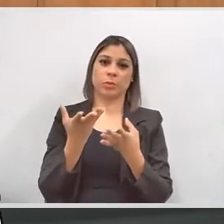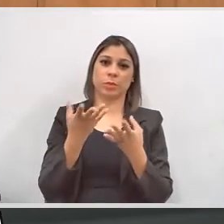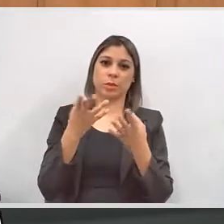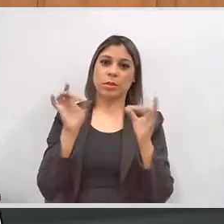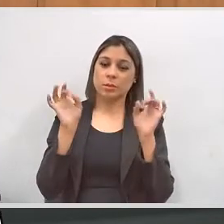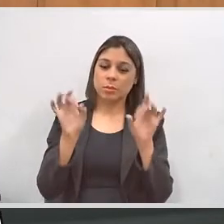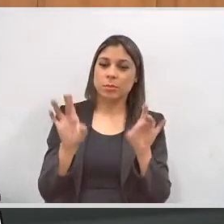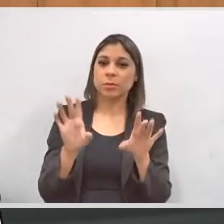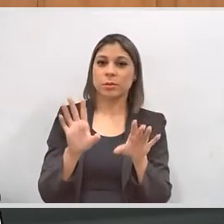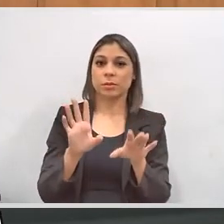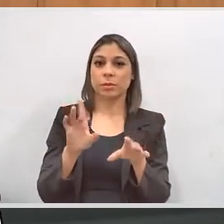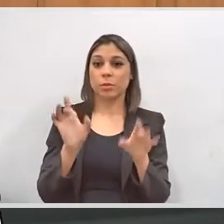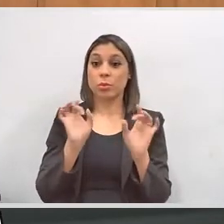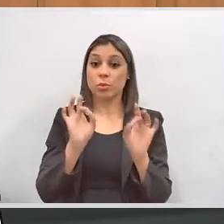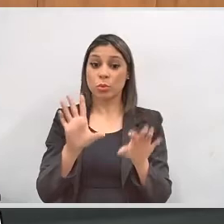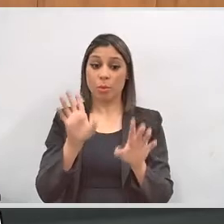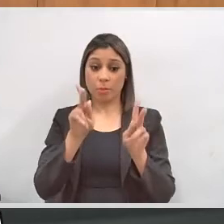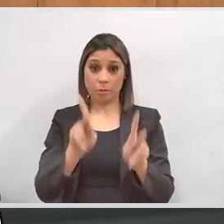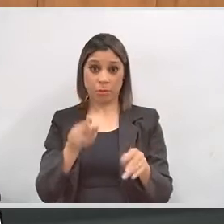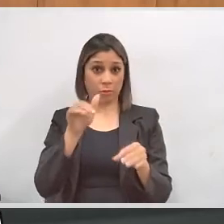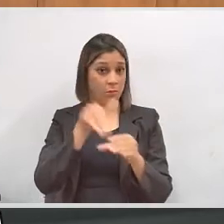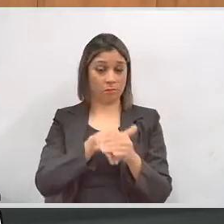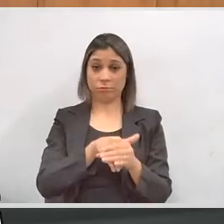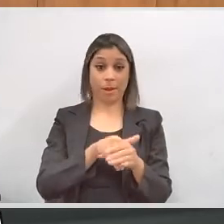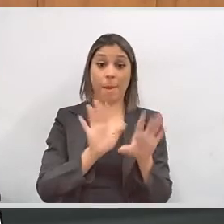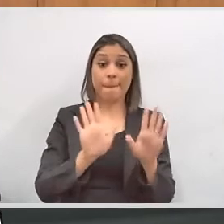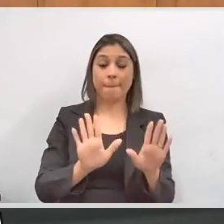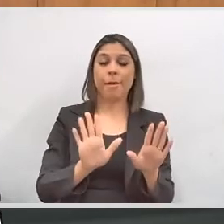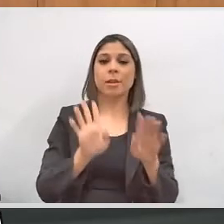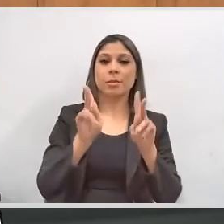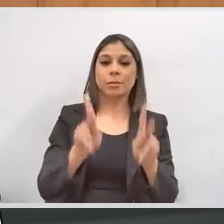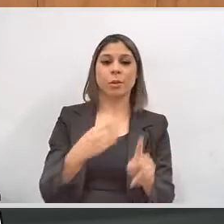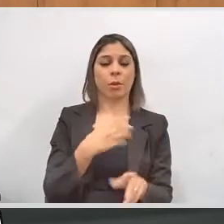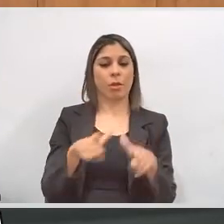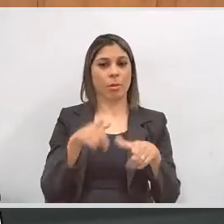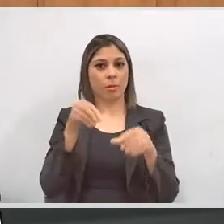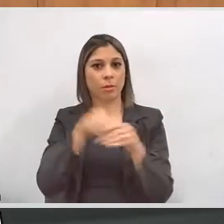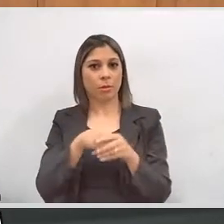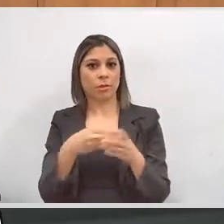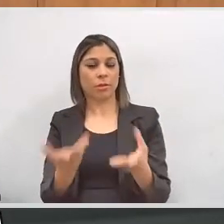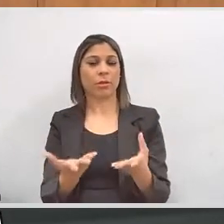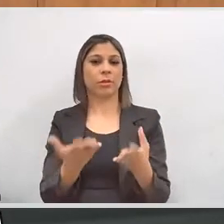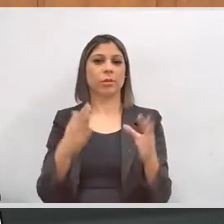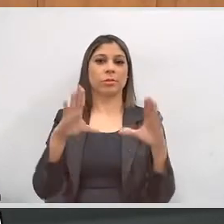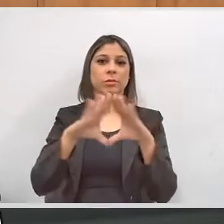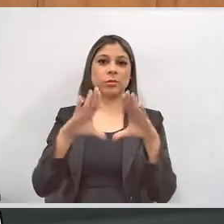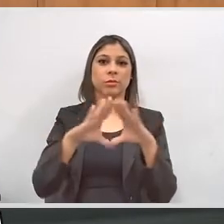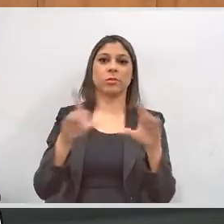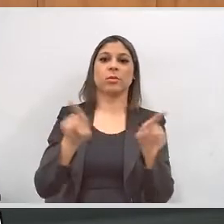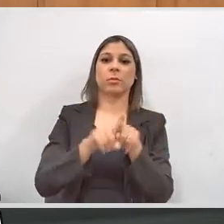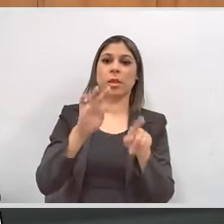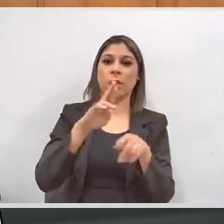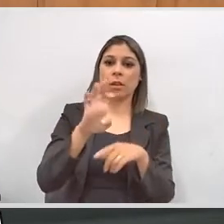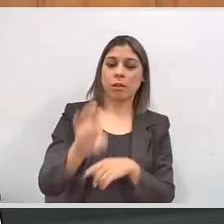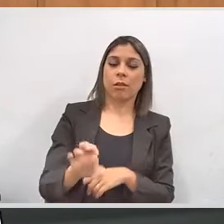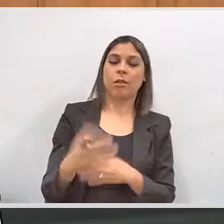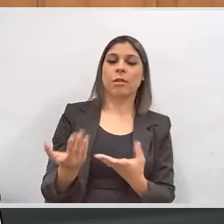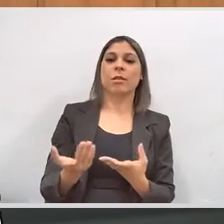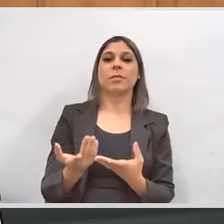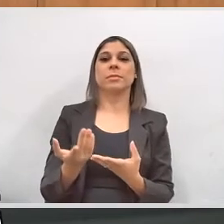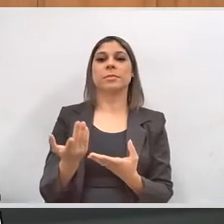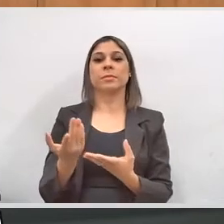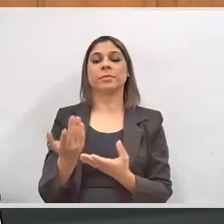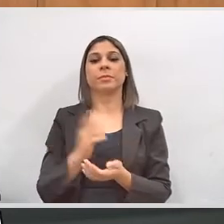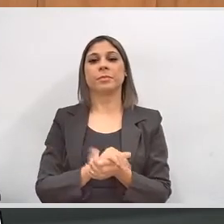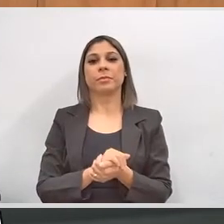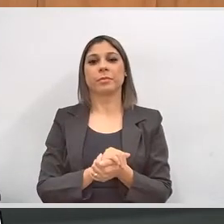eleitor, que é o nosso grande público, mas também para o servidor da casa, o usuário das nossas instalações em todo o